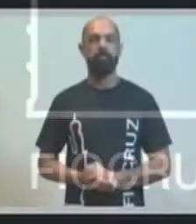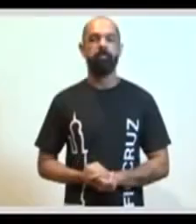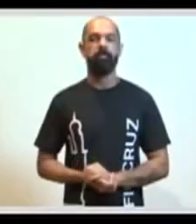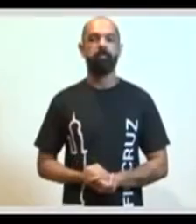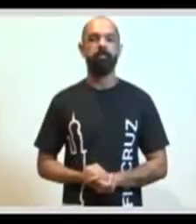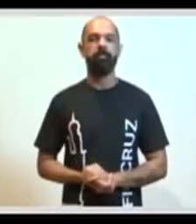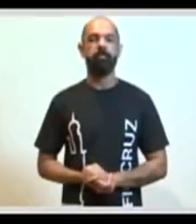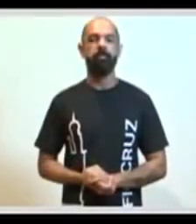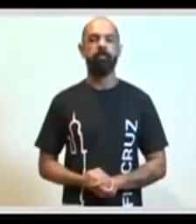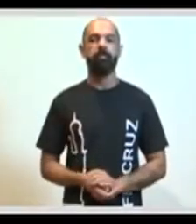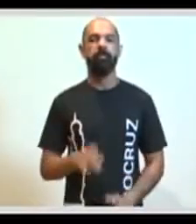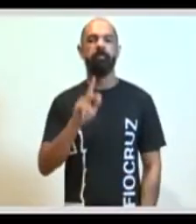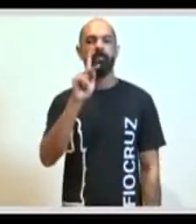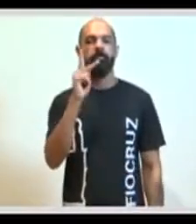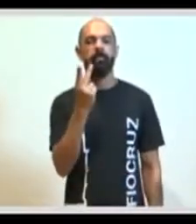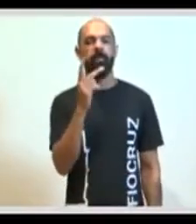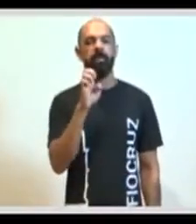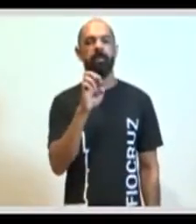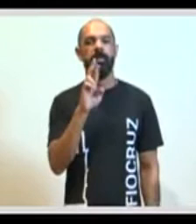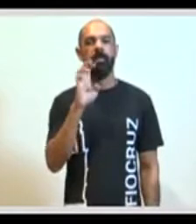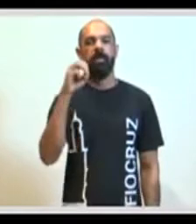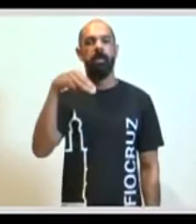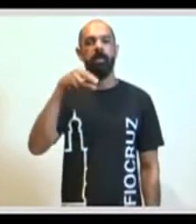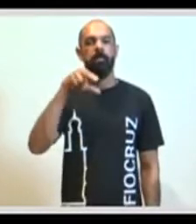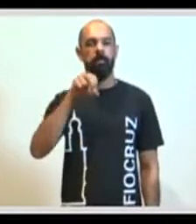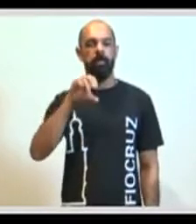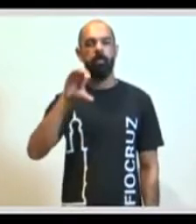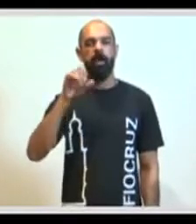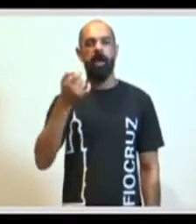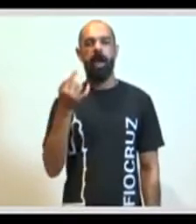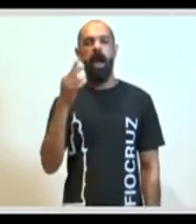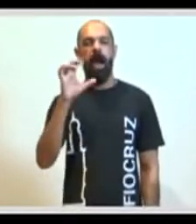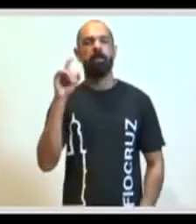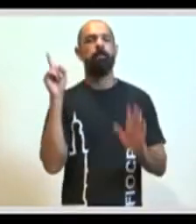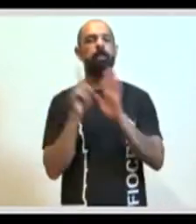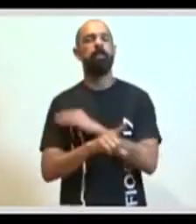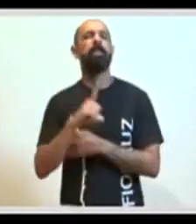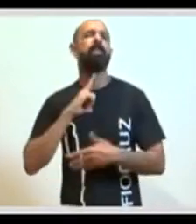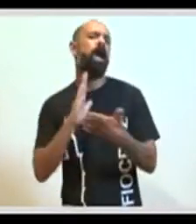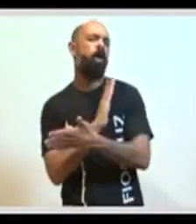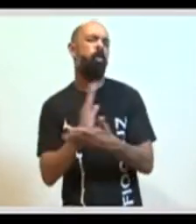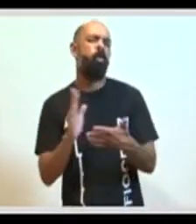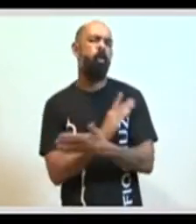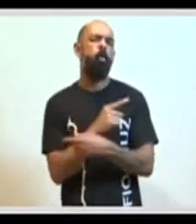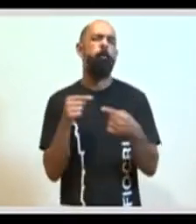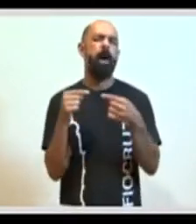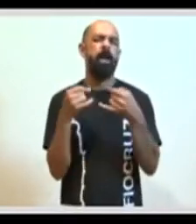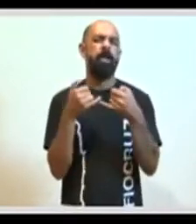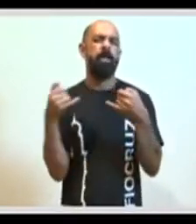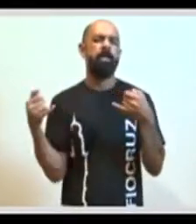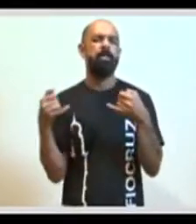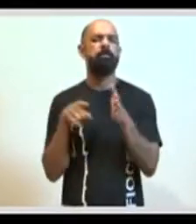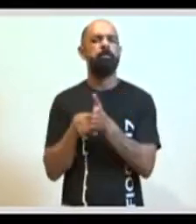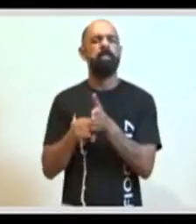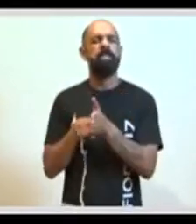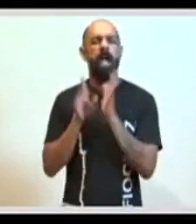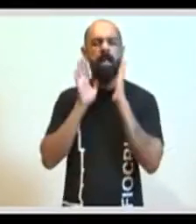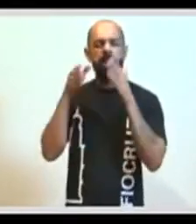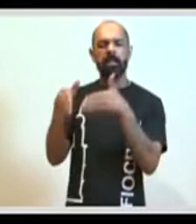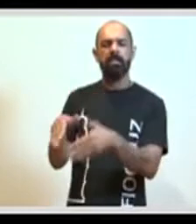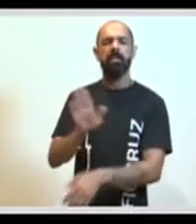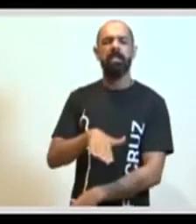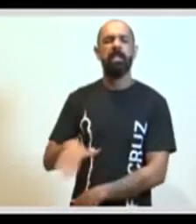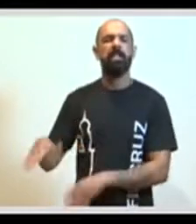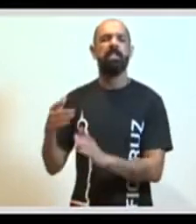O irmão, nosso irmão Castro, ele pergunta se existe alguma linha de pesquisa de atenção a crianças que hoje encontram-se